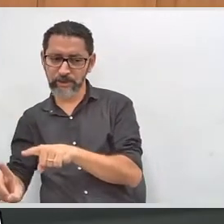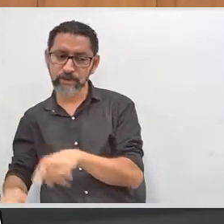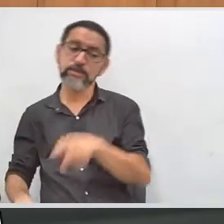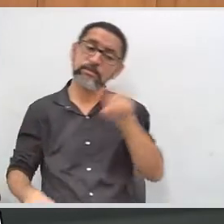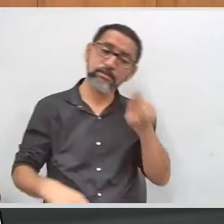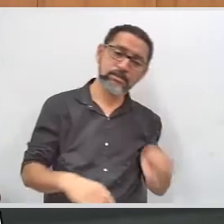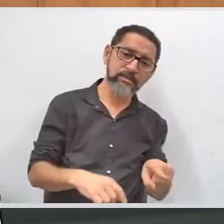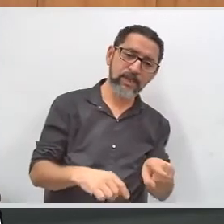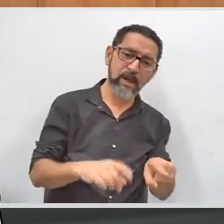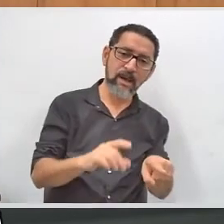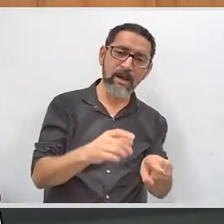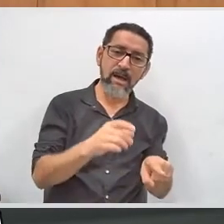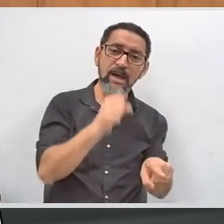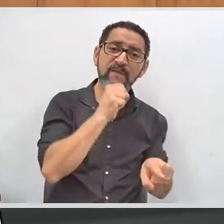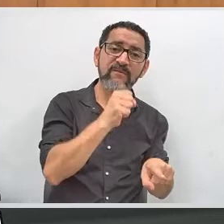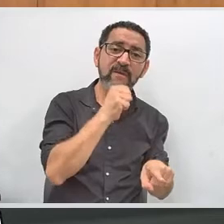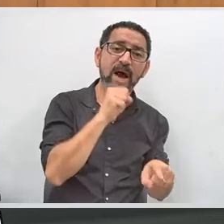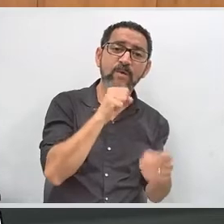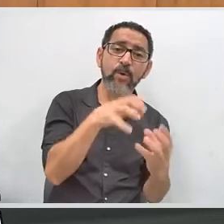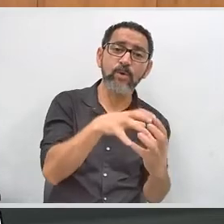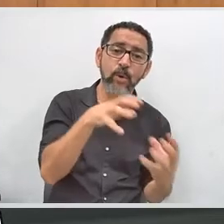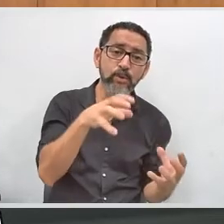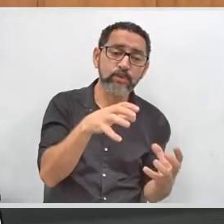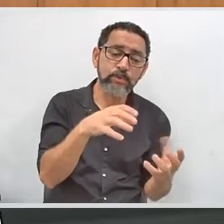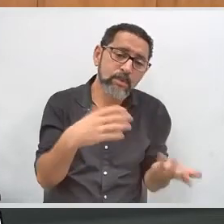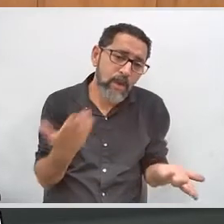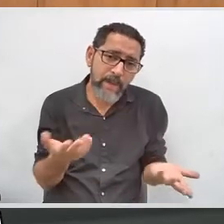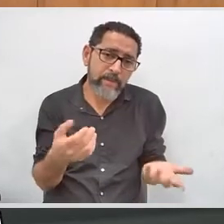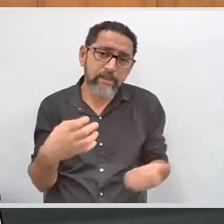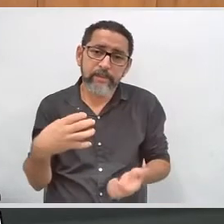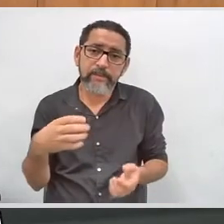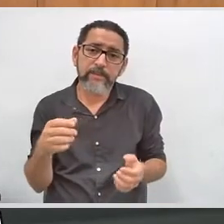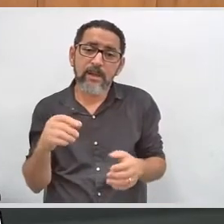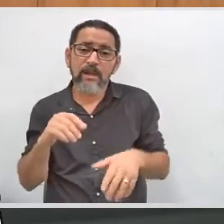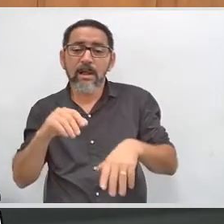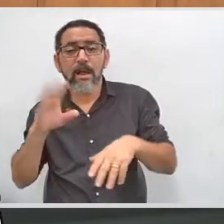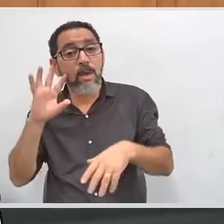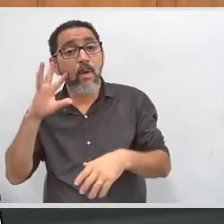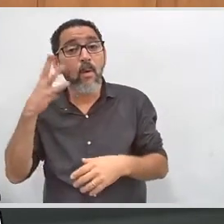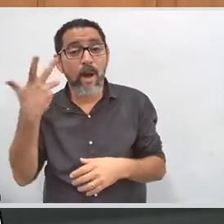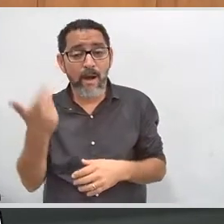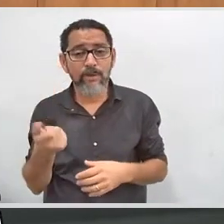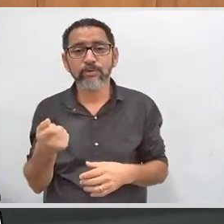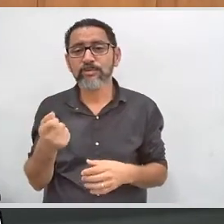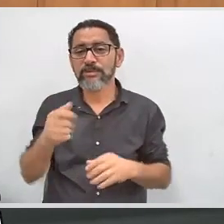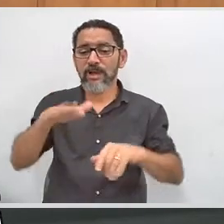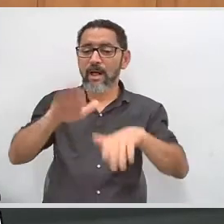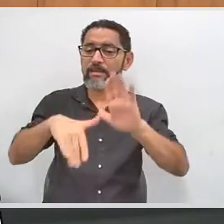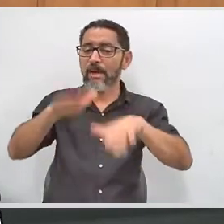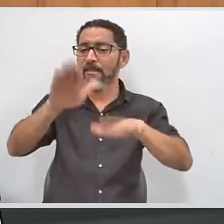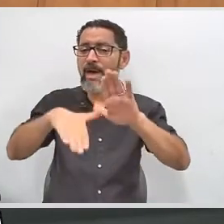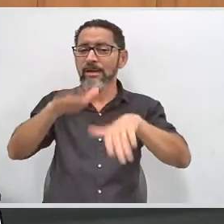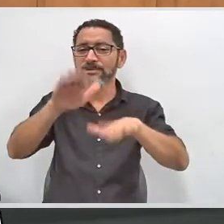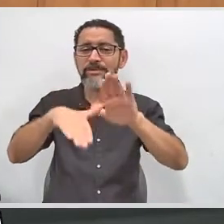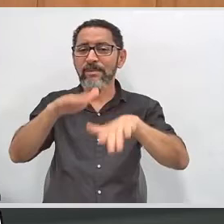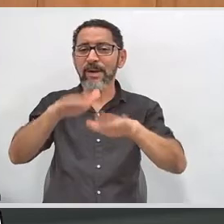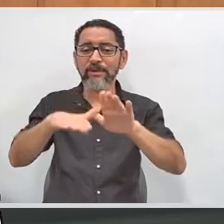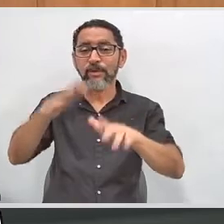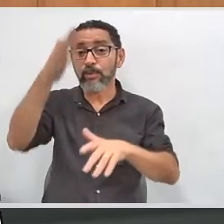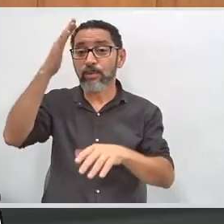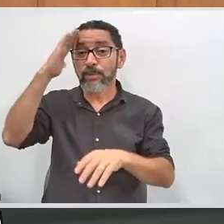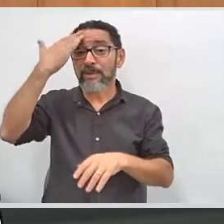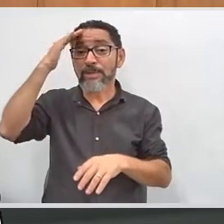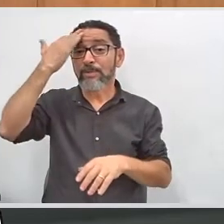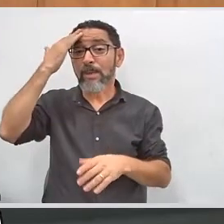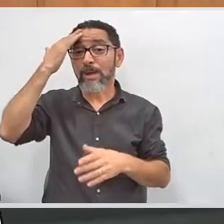com a sua dificuldade de locomoção. Entendo que a sensibilidade do juiz será voltada para oferecer a esse